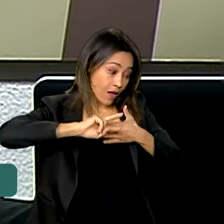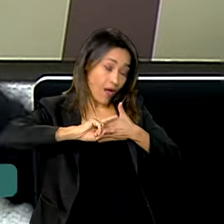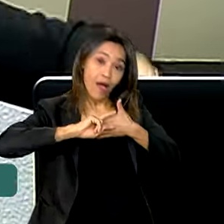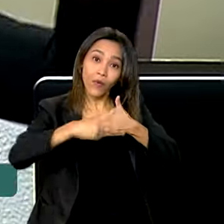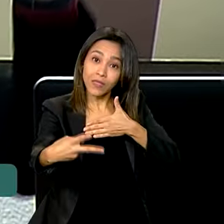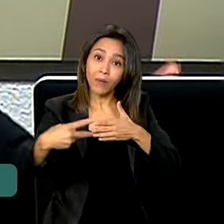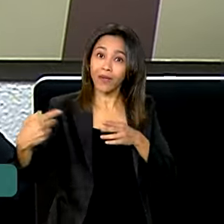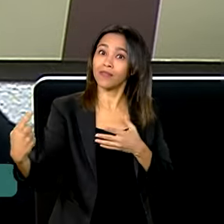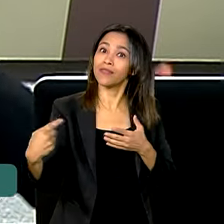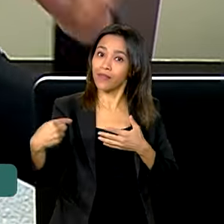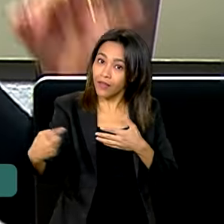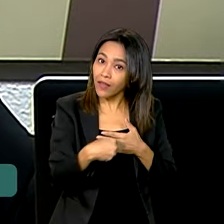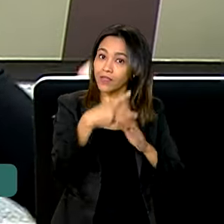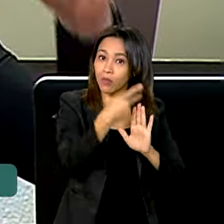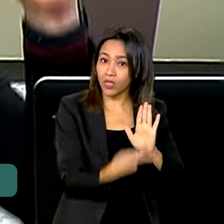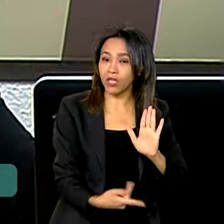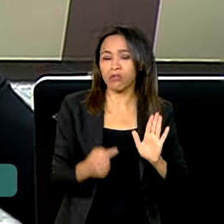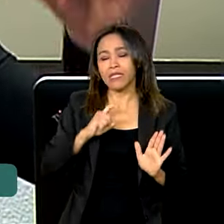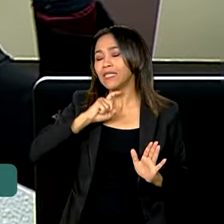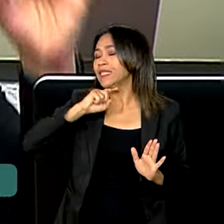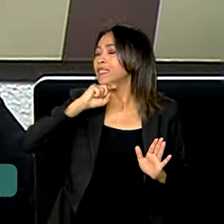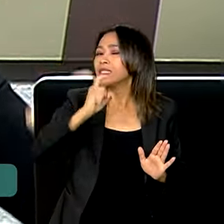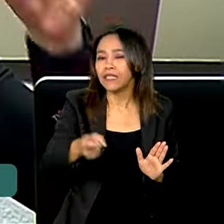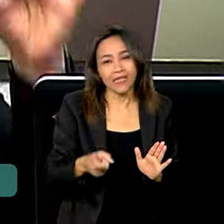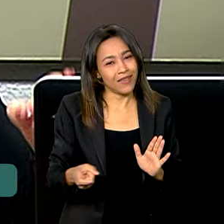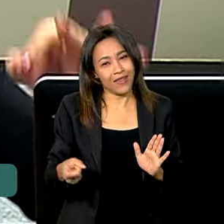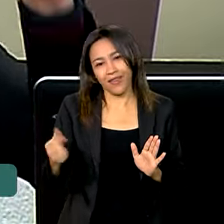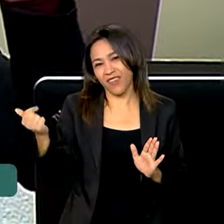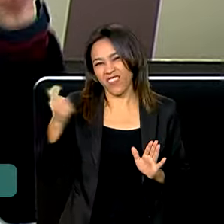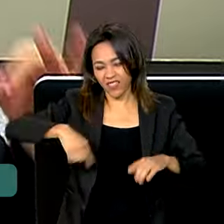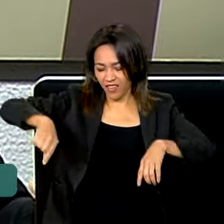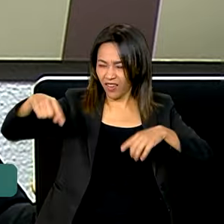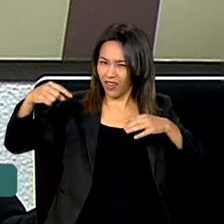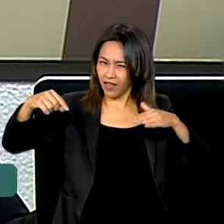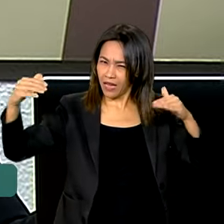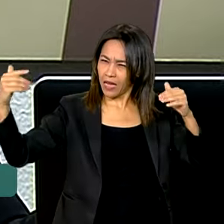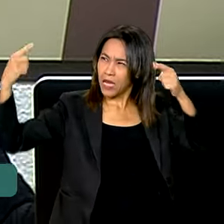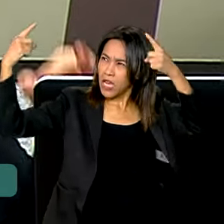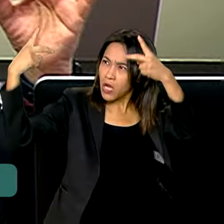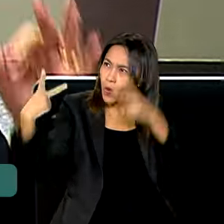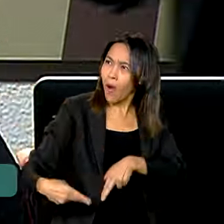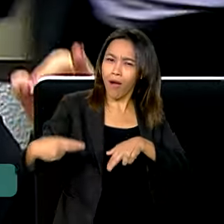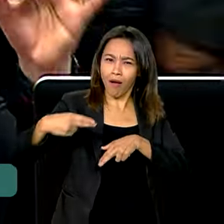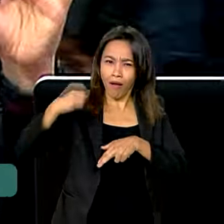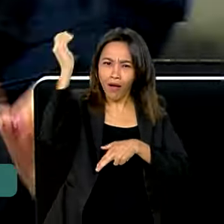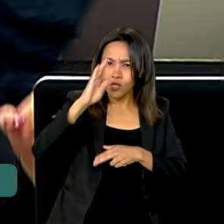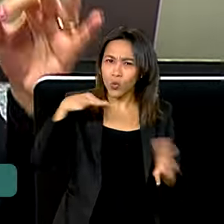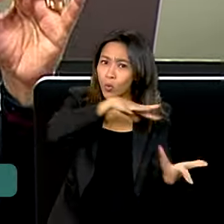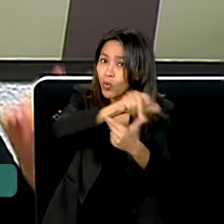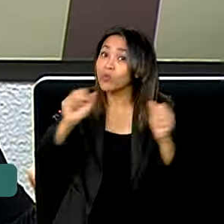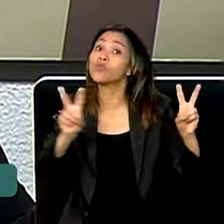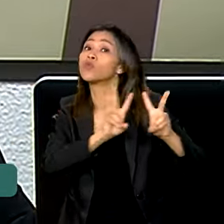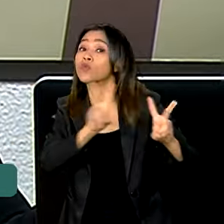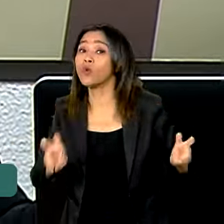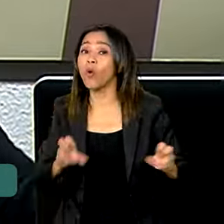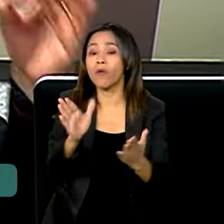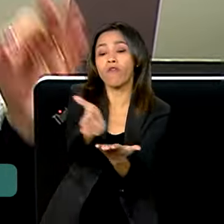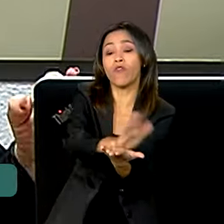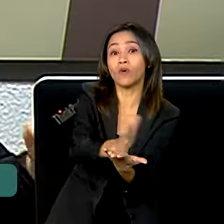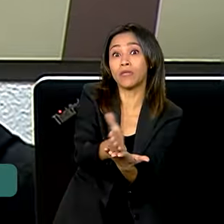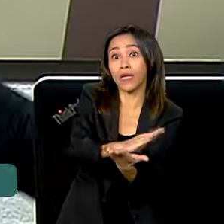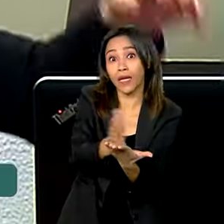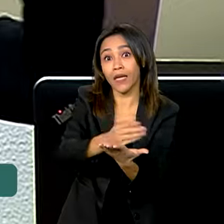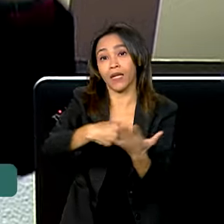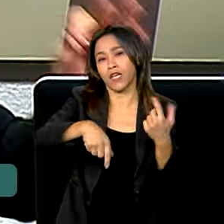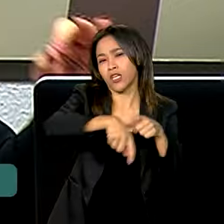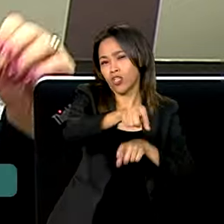diferente. Ninguém vai conseguir competir com o Brasil no mundo, no que se refere à nossa fronteira agrícola,